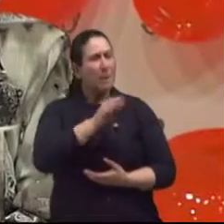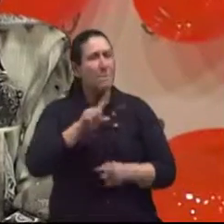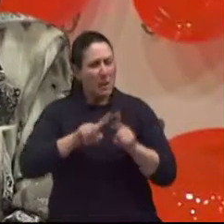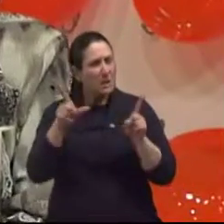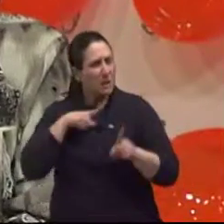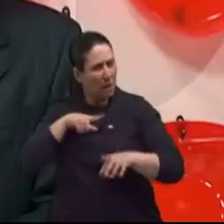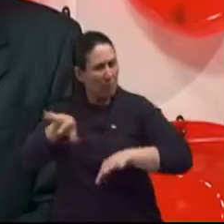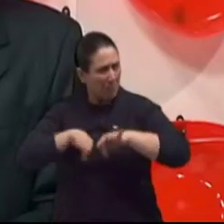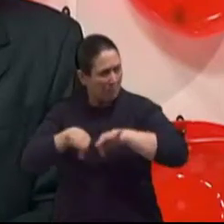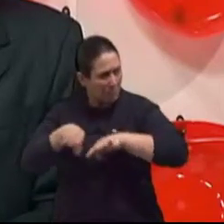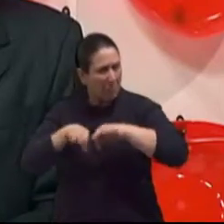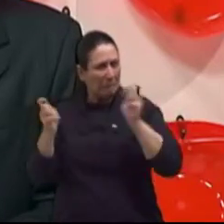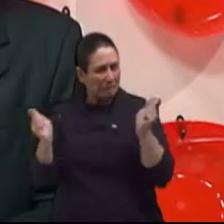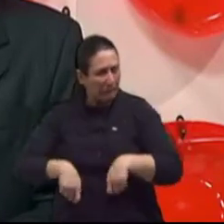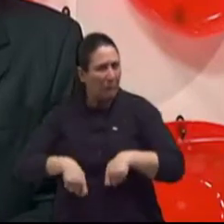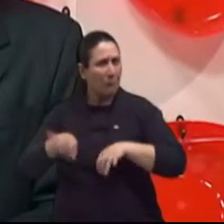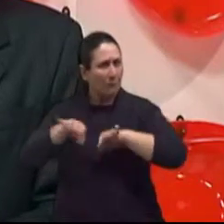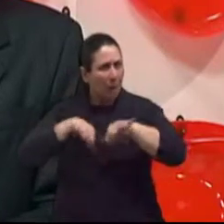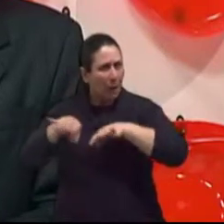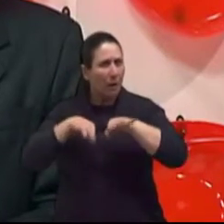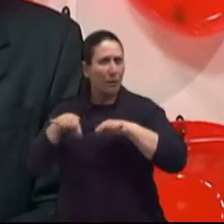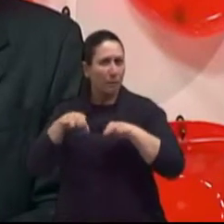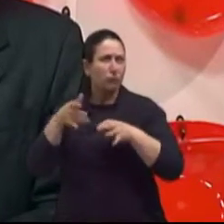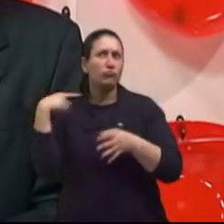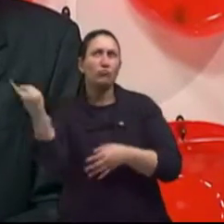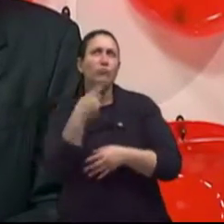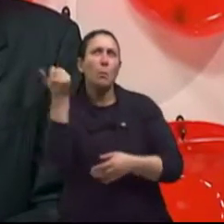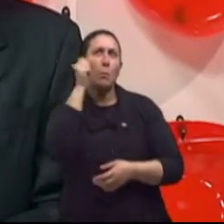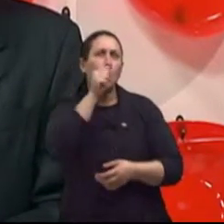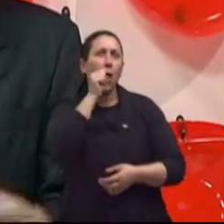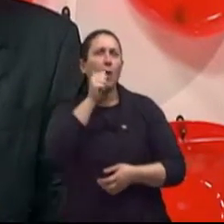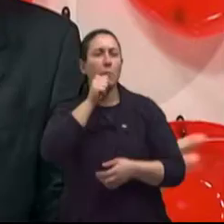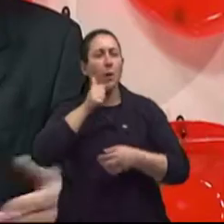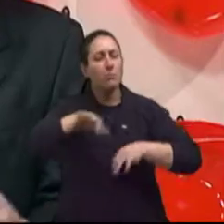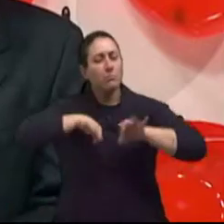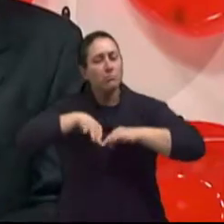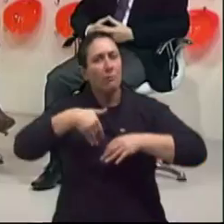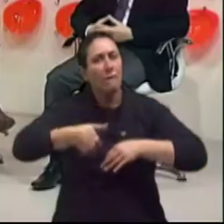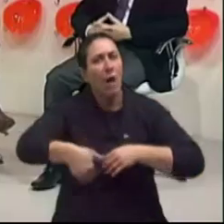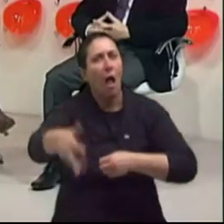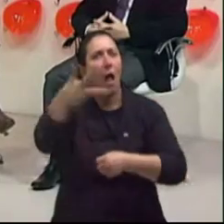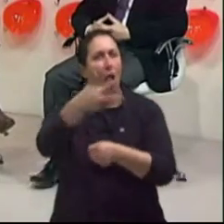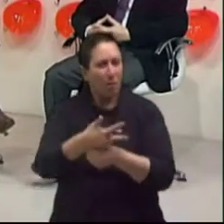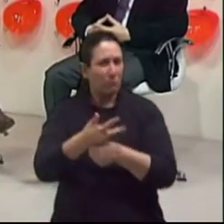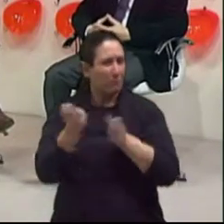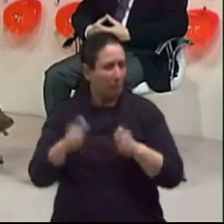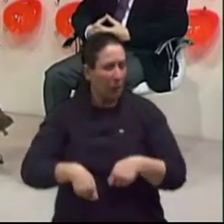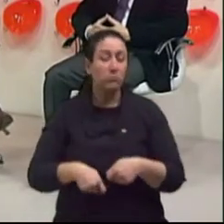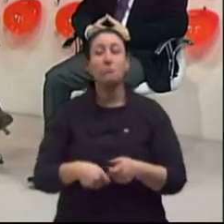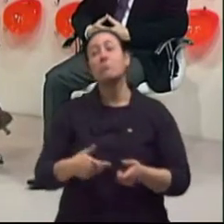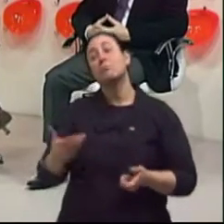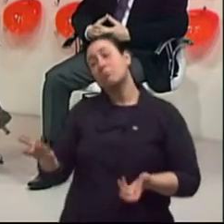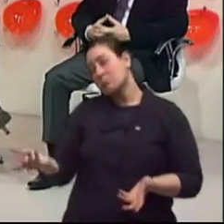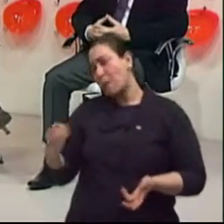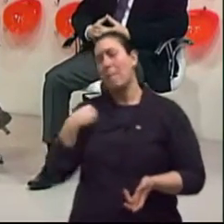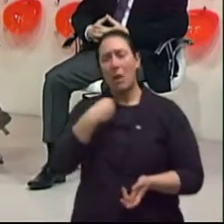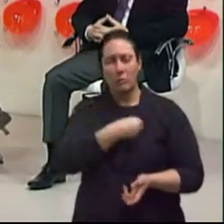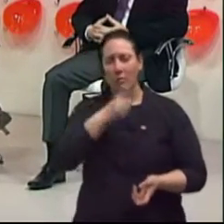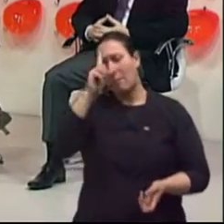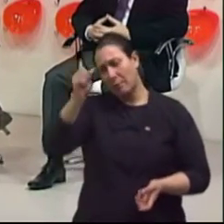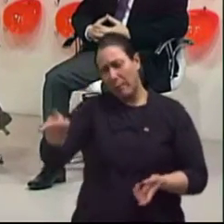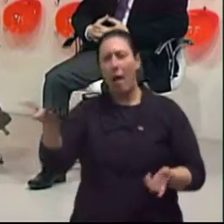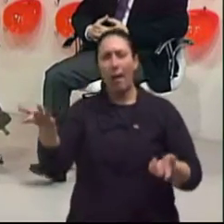para envelhecer? Principalmente no caso das mulheres, que é o nosso foco hoje. Bom, em primeiro lugar o médico vai dizer que é exercício físico, é saúde,